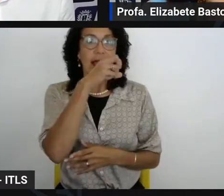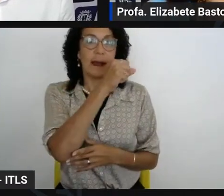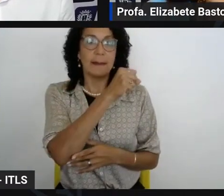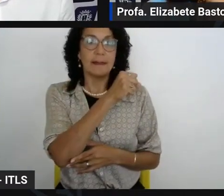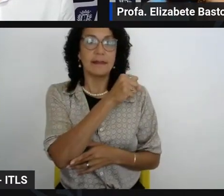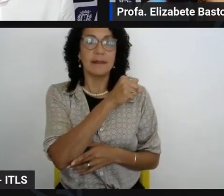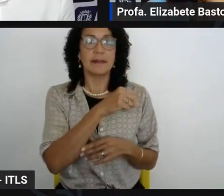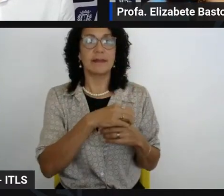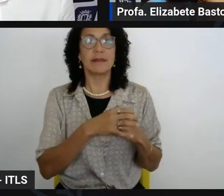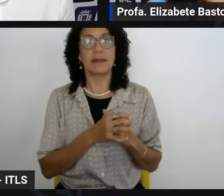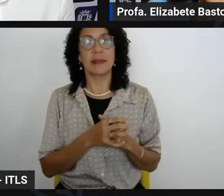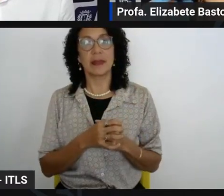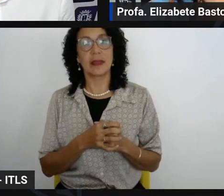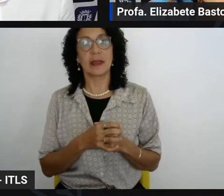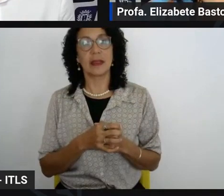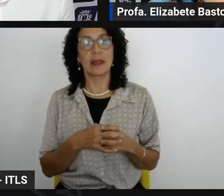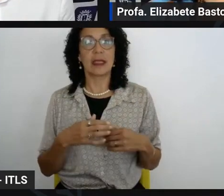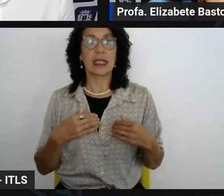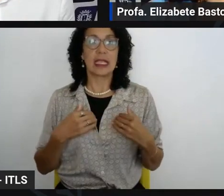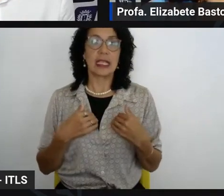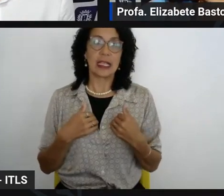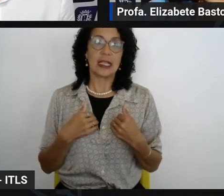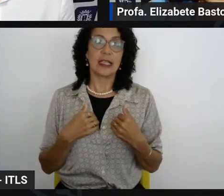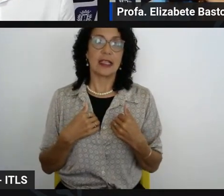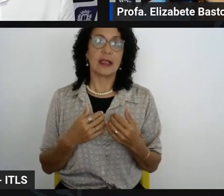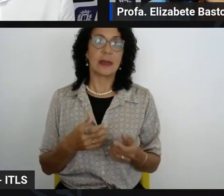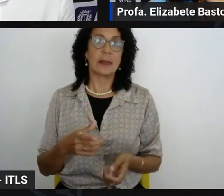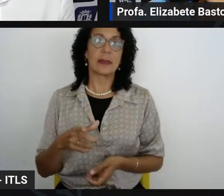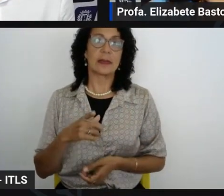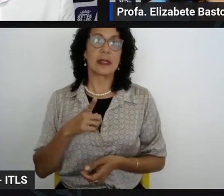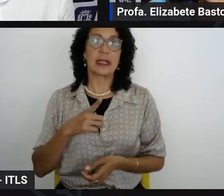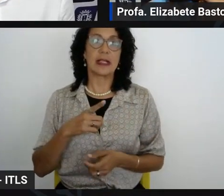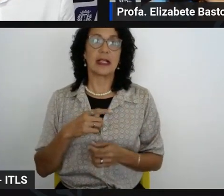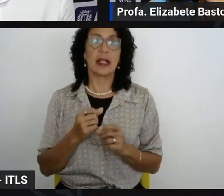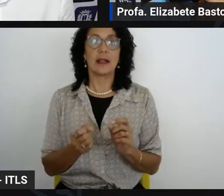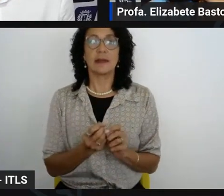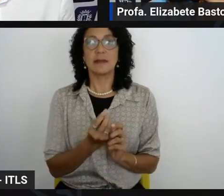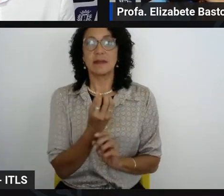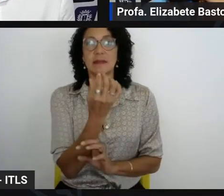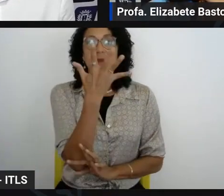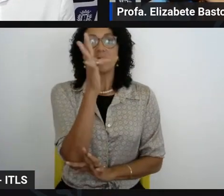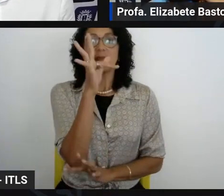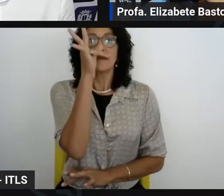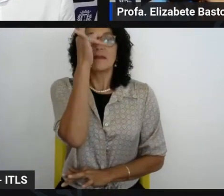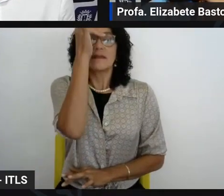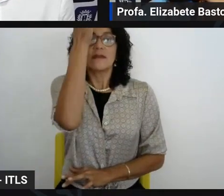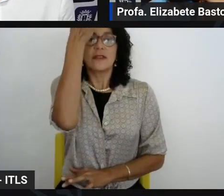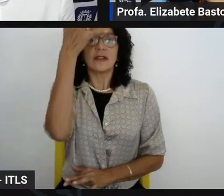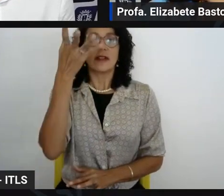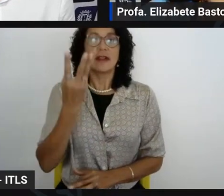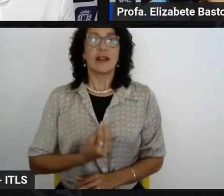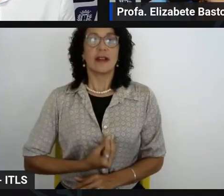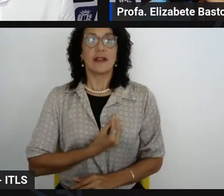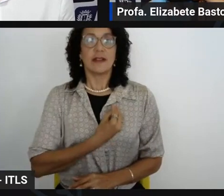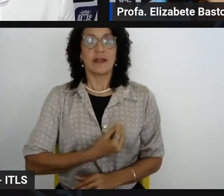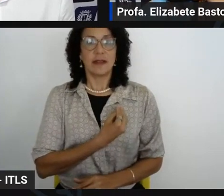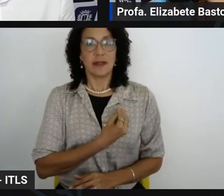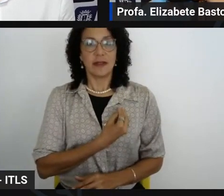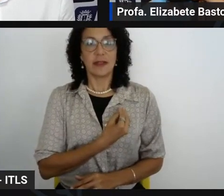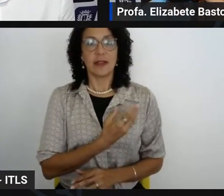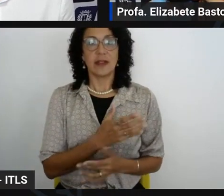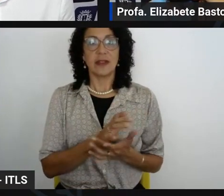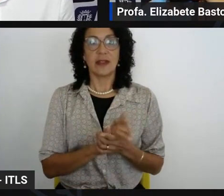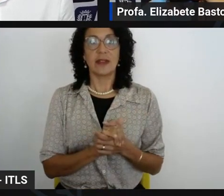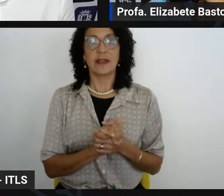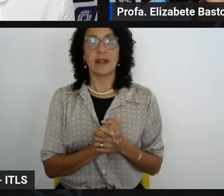transitivo é meu dever de ser a flor rainha do mundo viva a Maria a